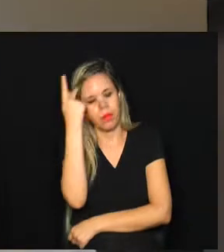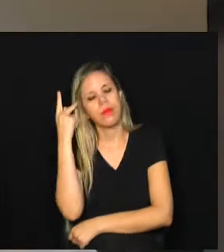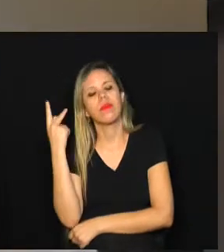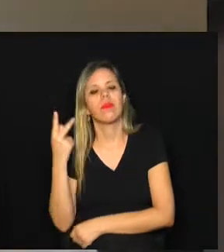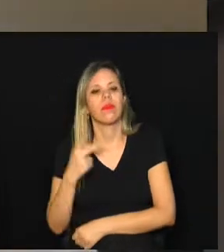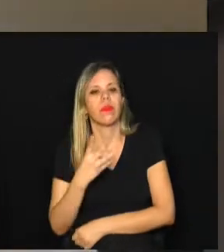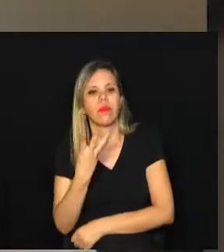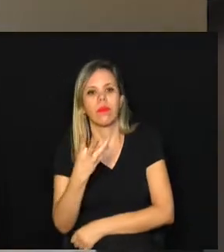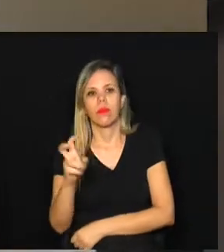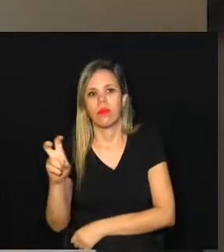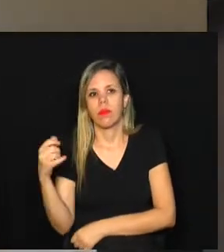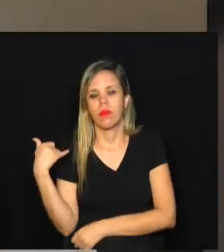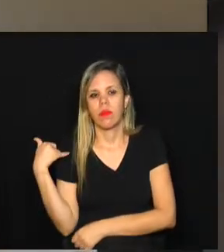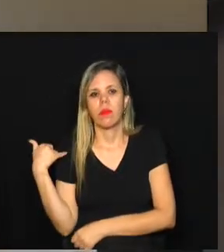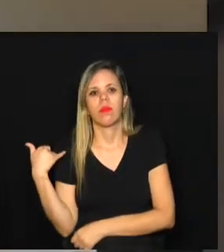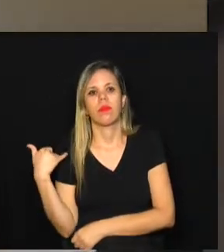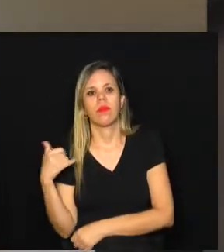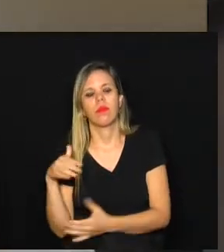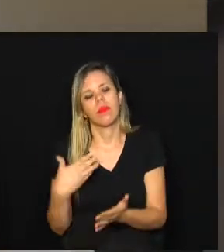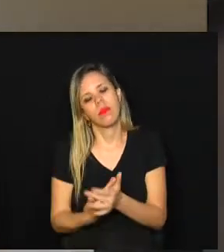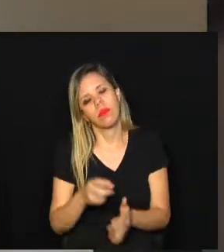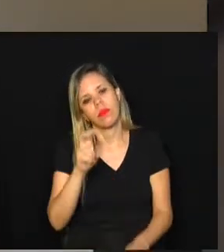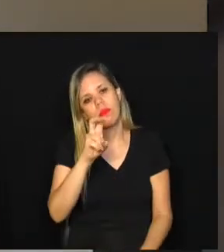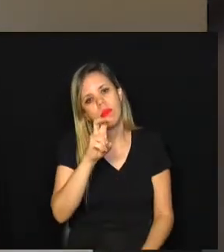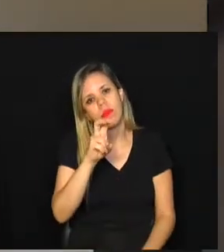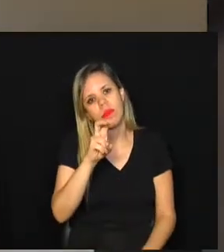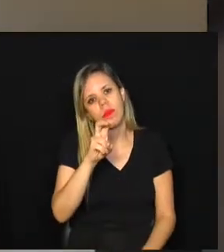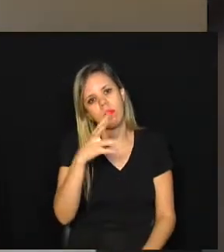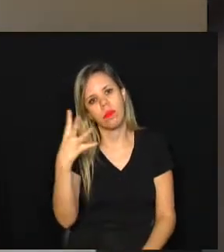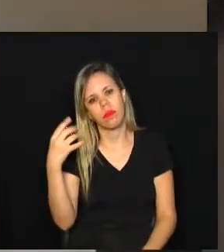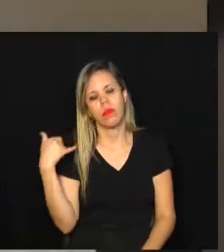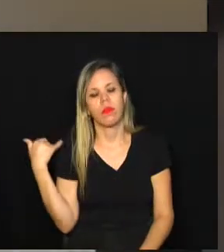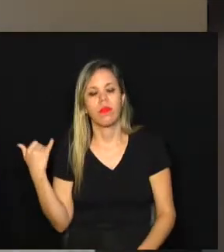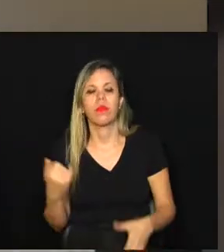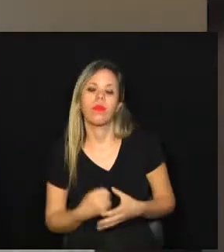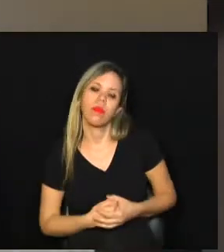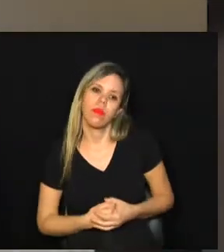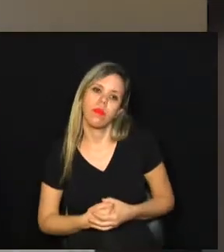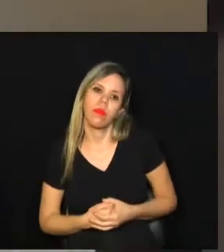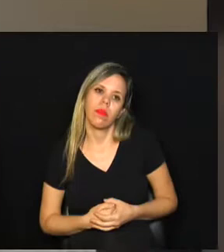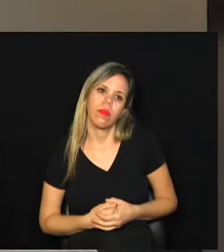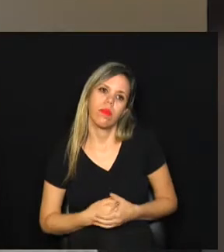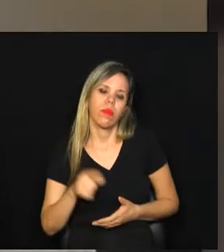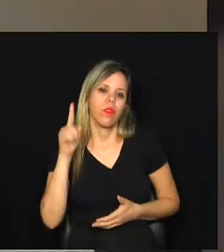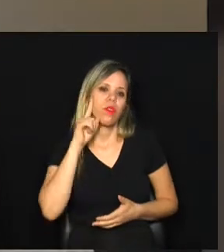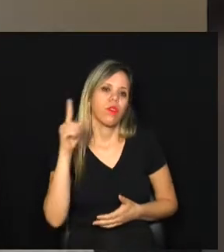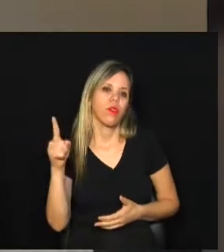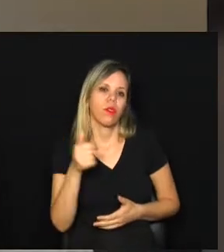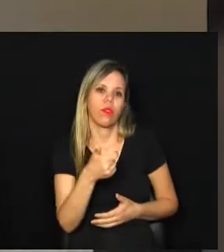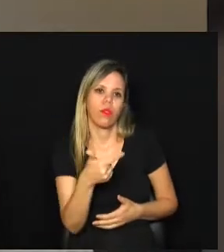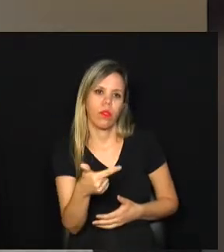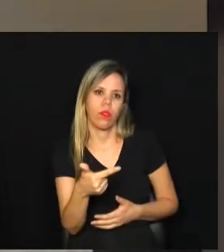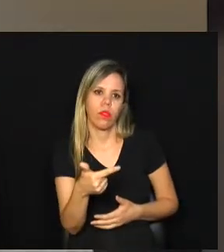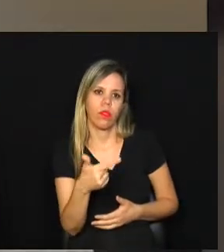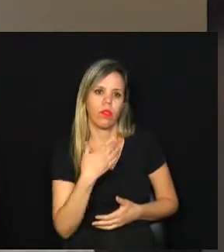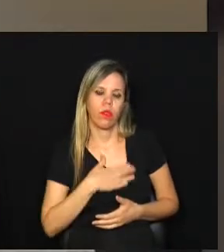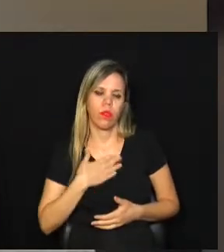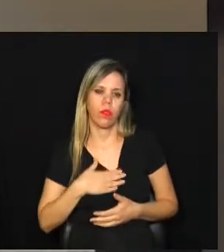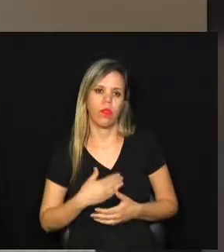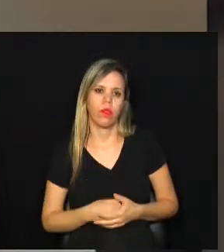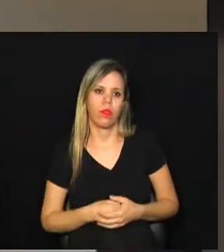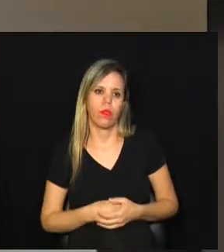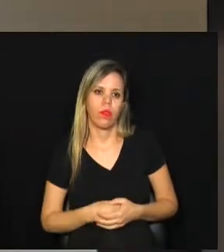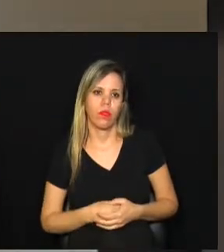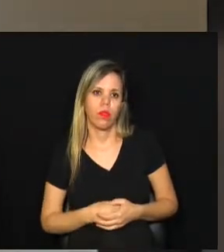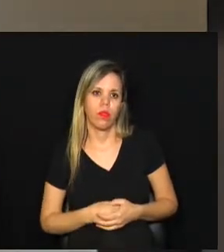45 e 54 anos a partir do dia 2 de agosto.